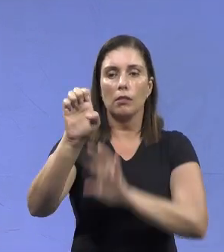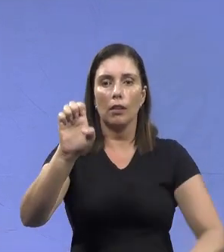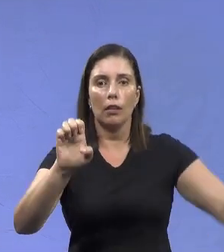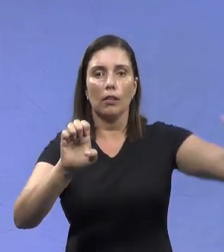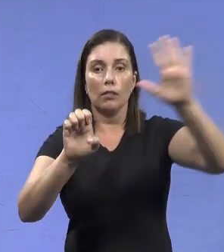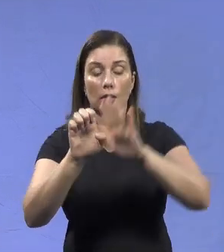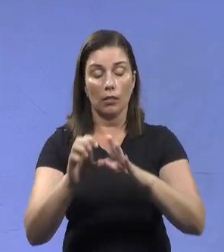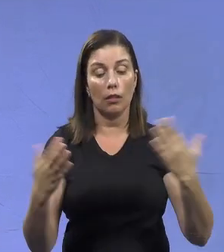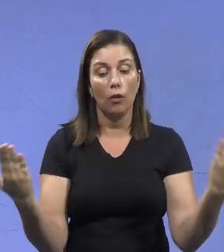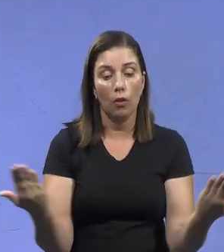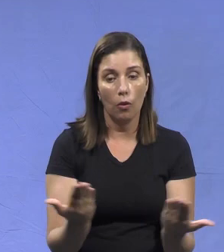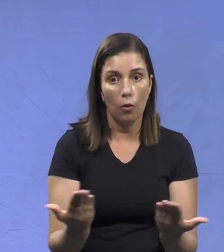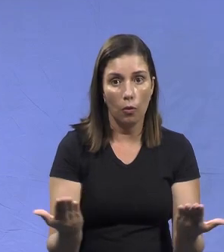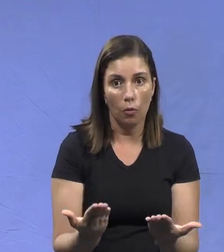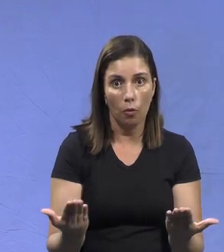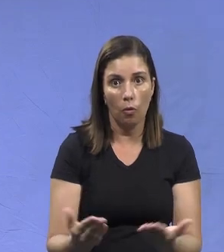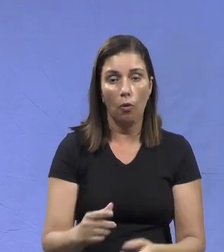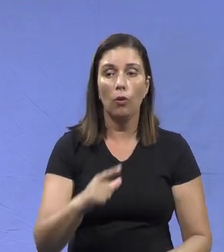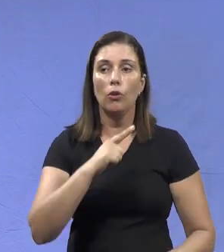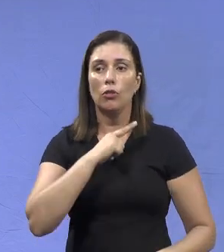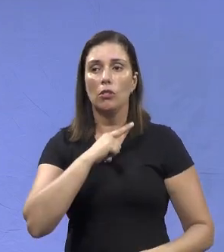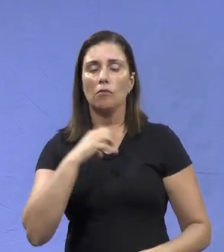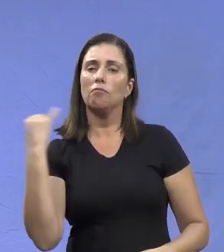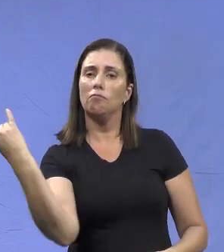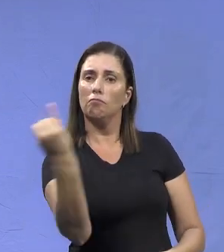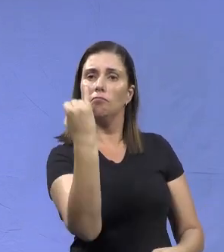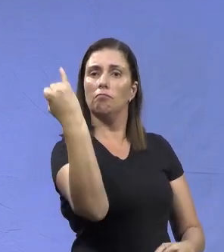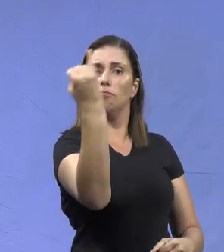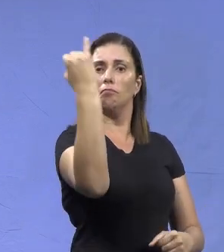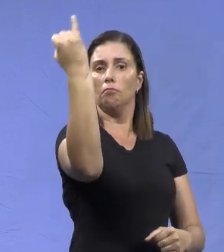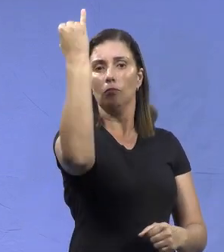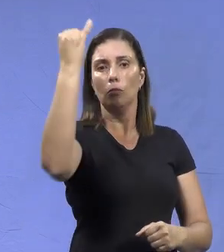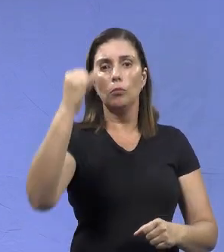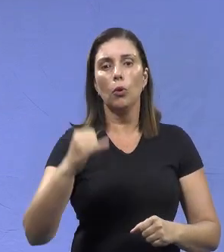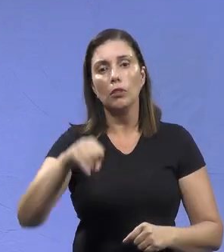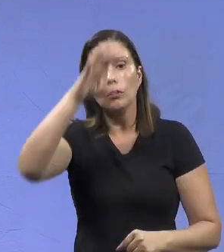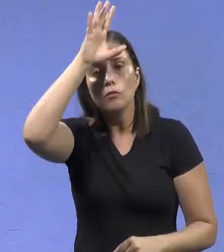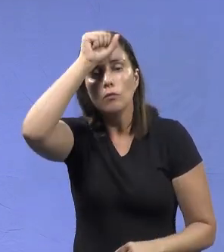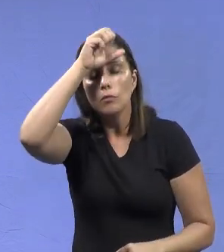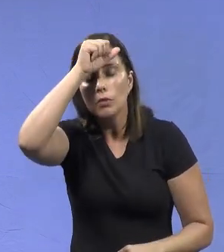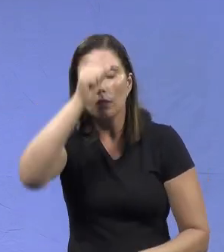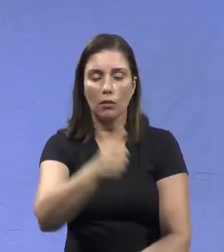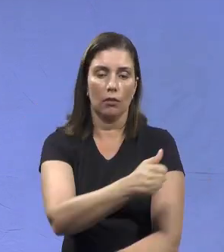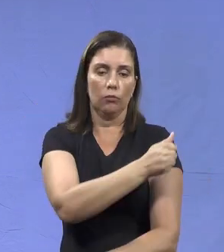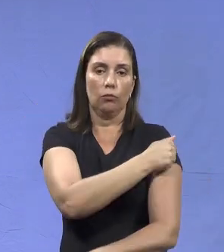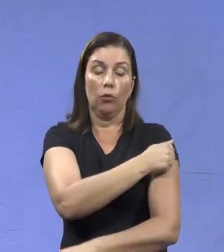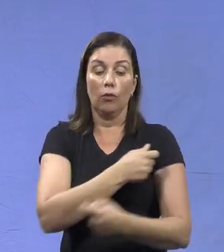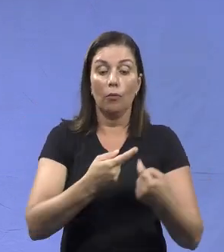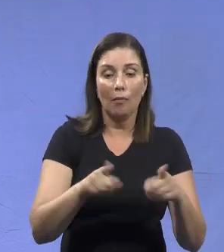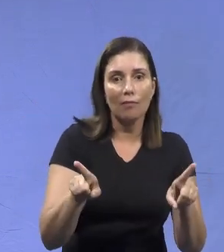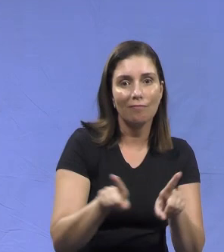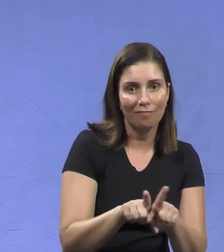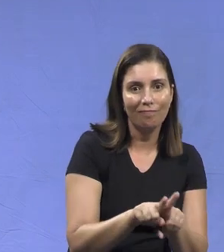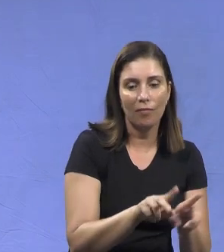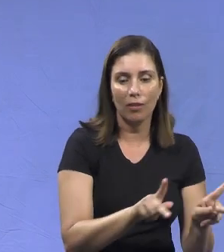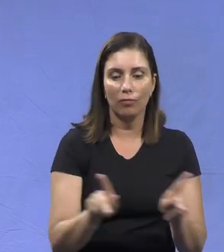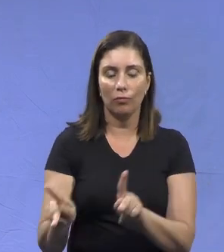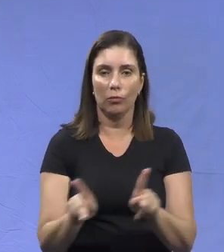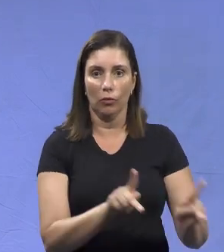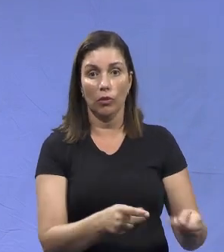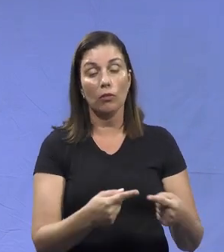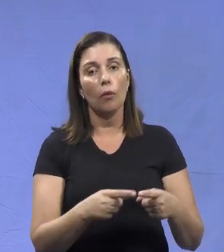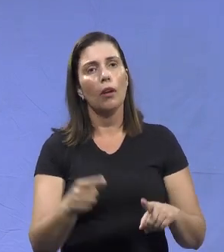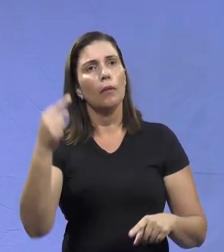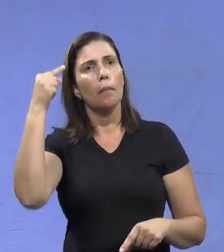E hoje ela tem um valor muito importante na formação do aluno, mas também do professor. Então pensando,